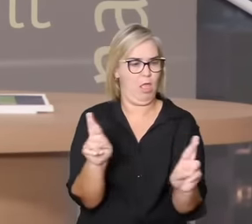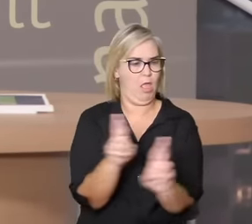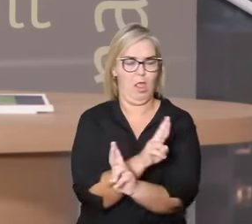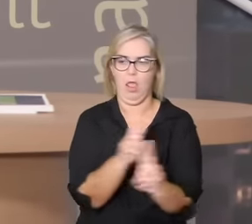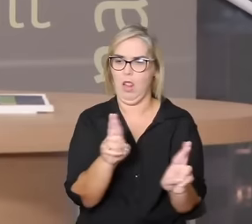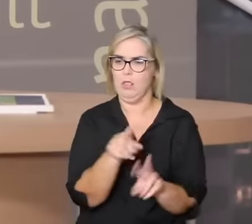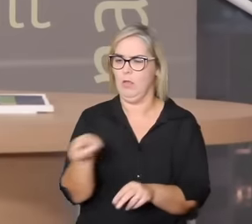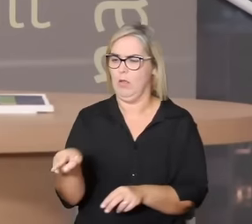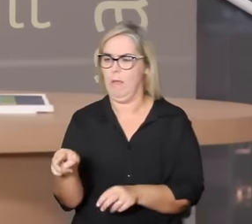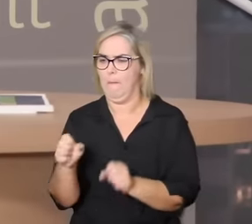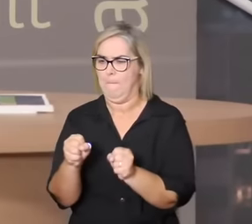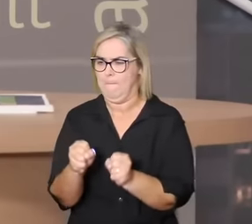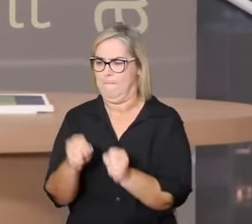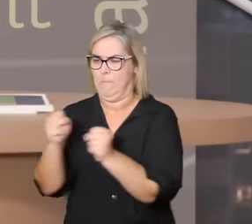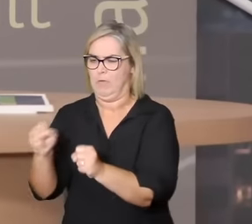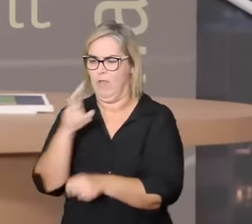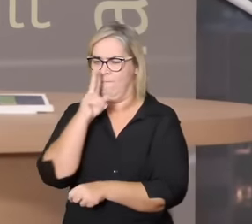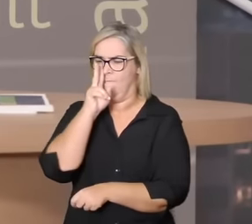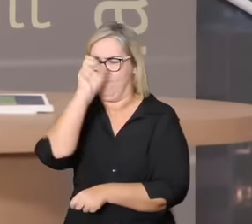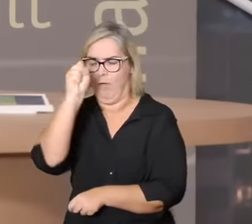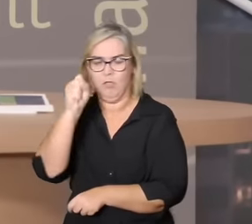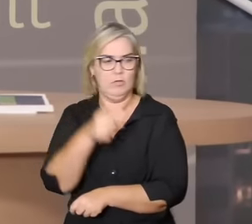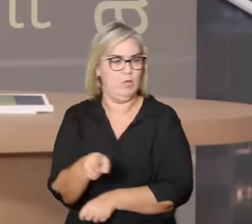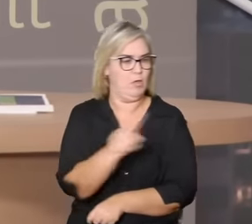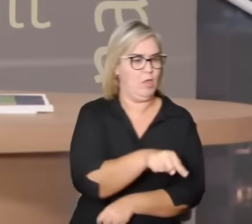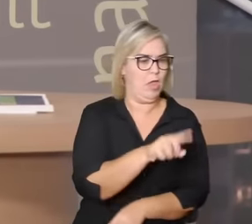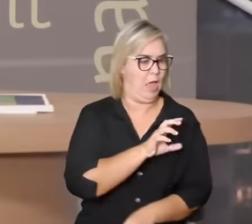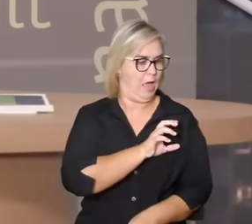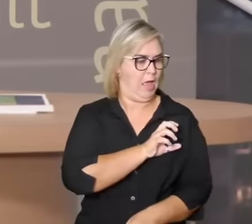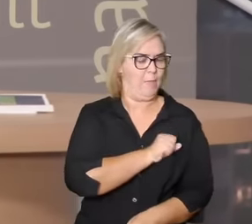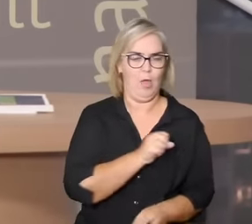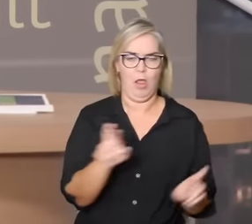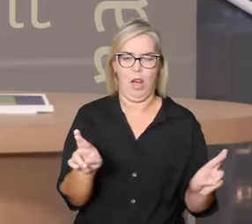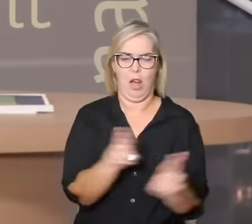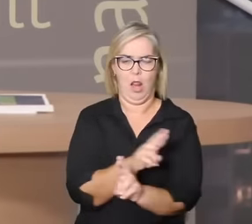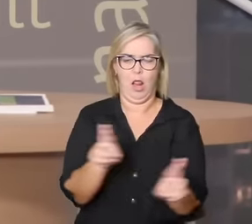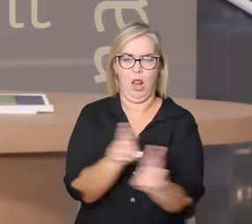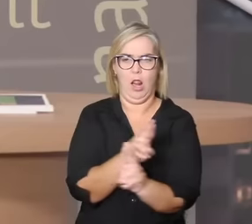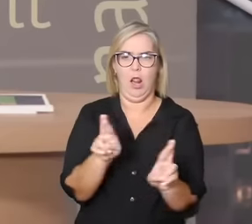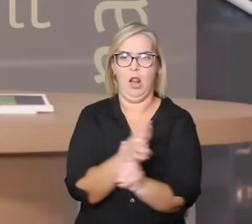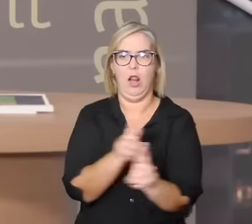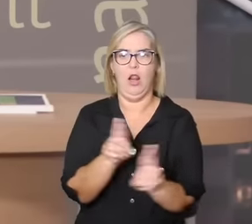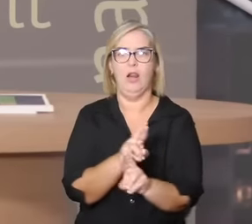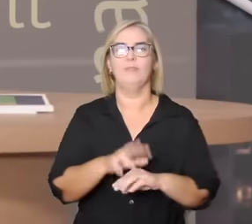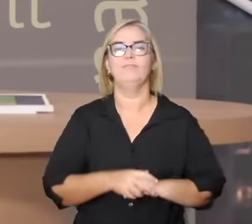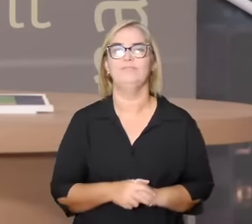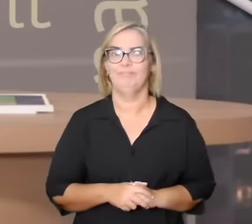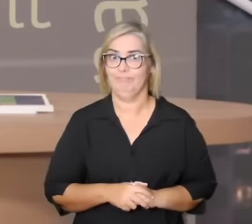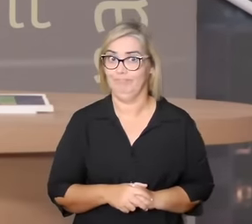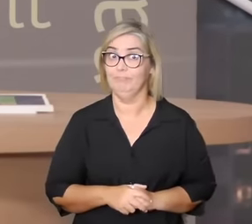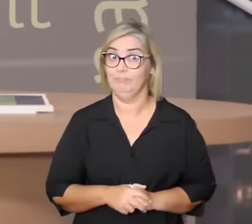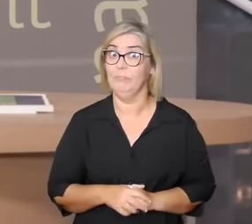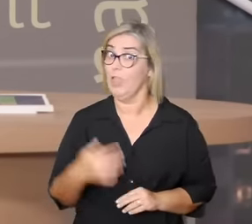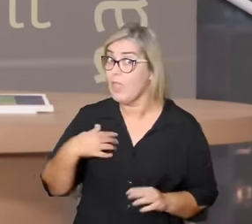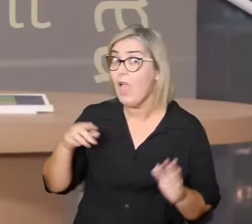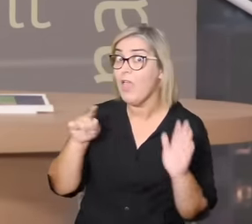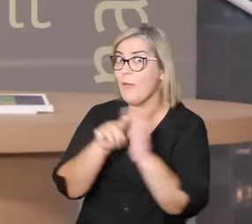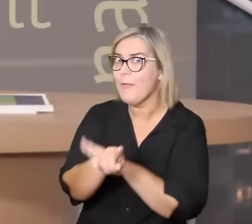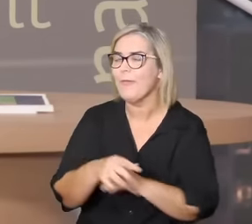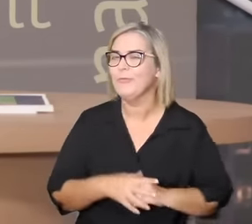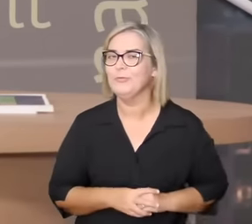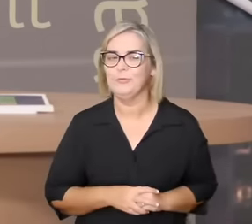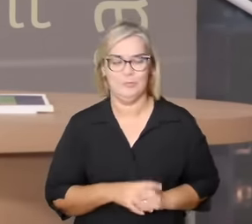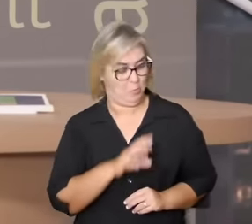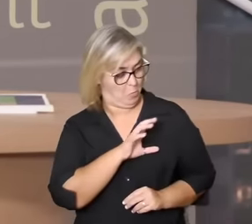poder e o amor tivessem uma tensão originária. E aí a pergunta o que pode o amor a gente vai